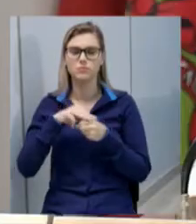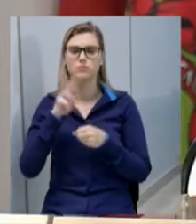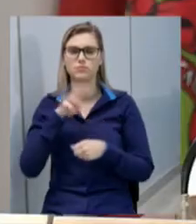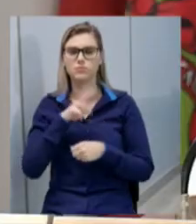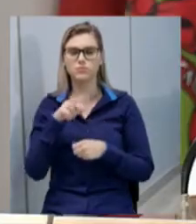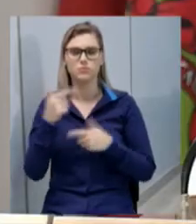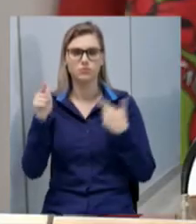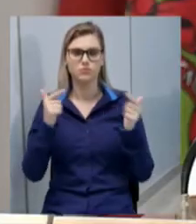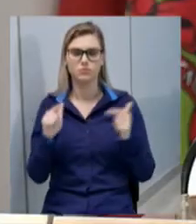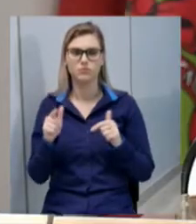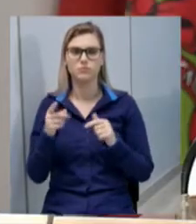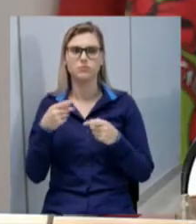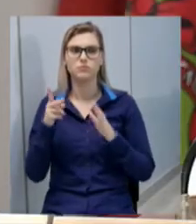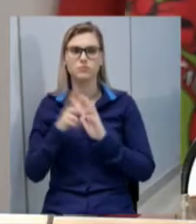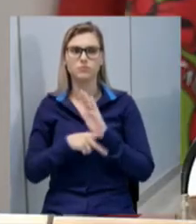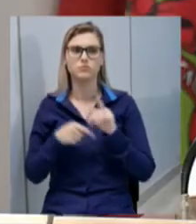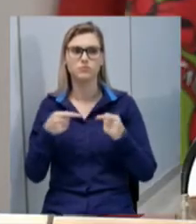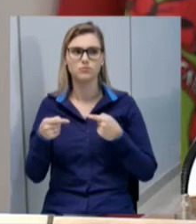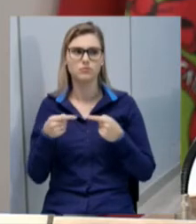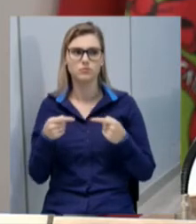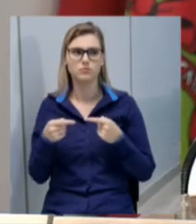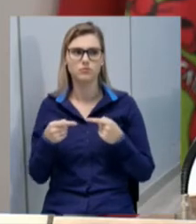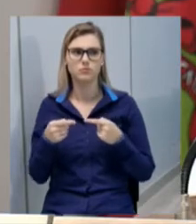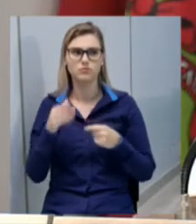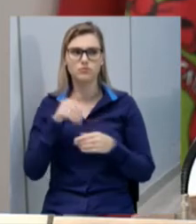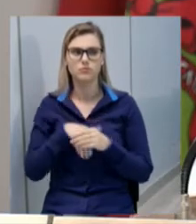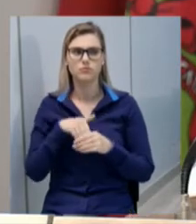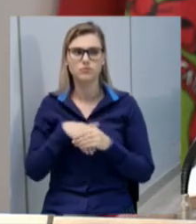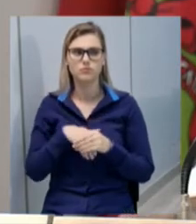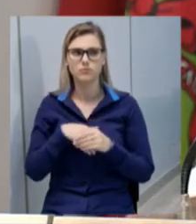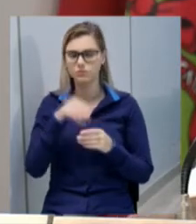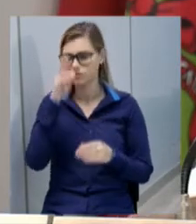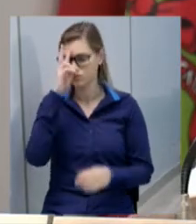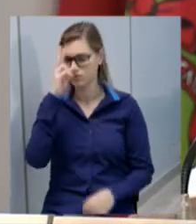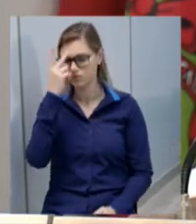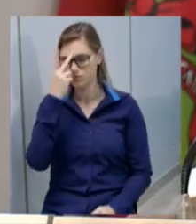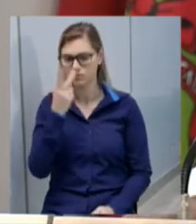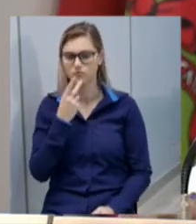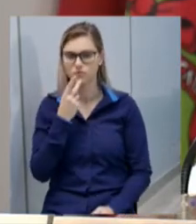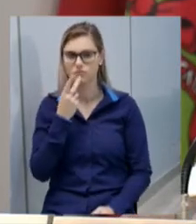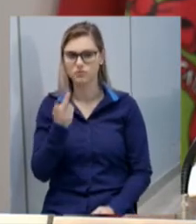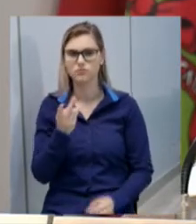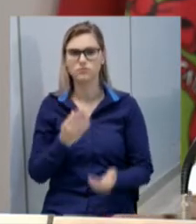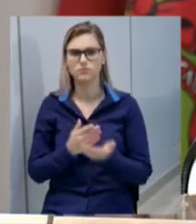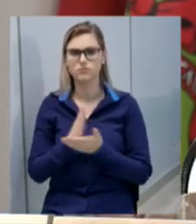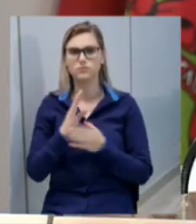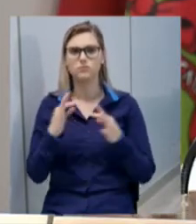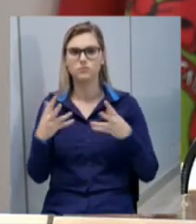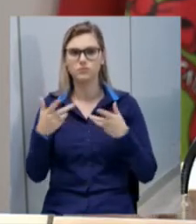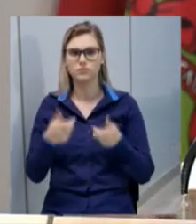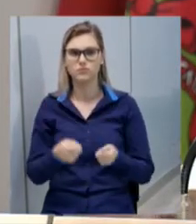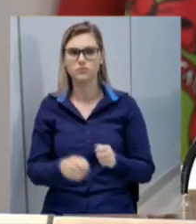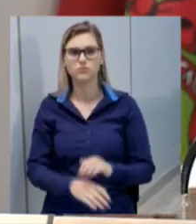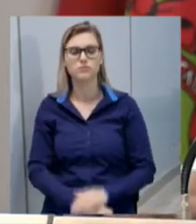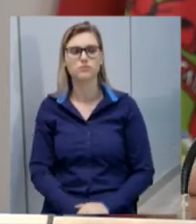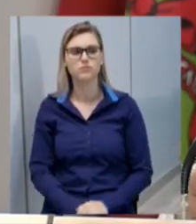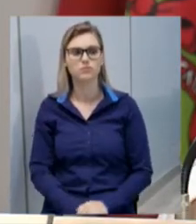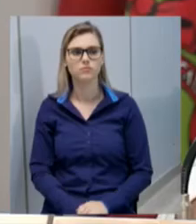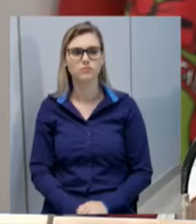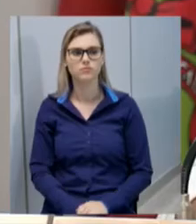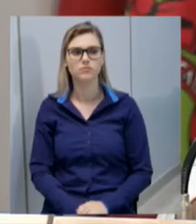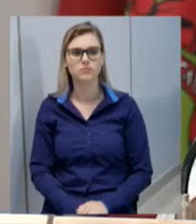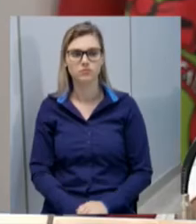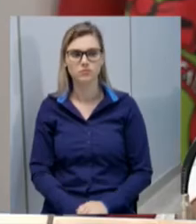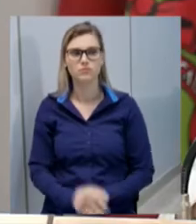o projeto está em discussão em votação os contrários se manifestem aprovado por unanimidade